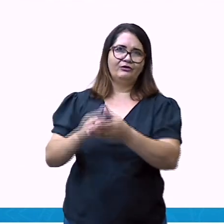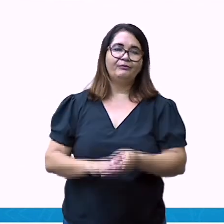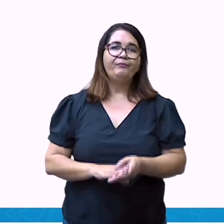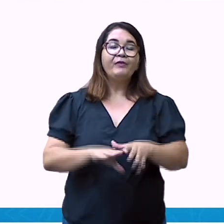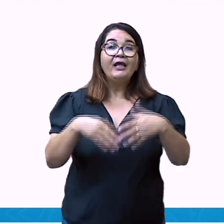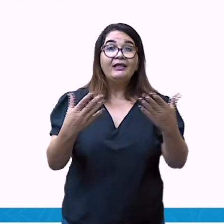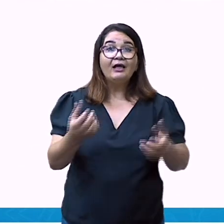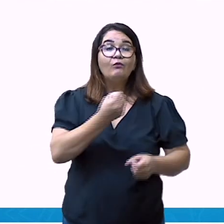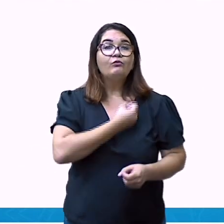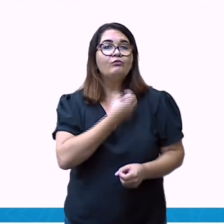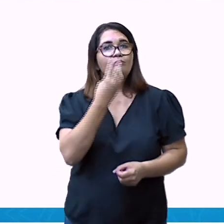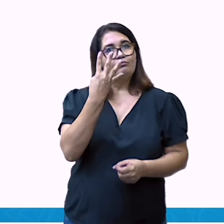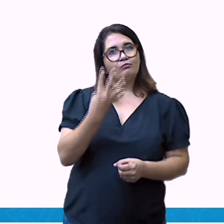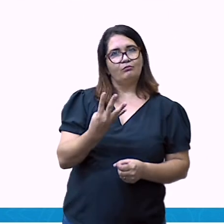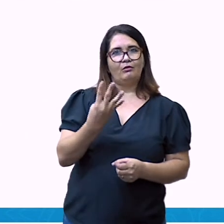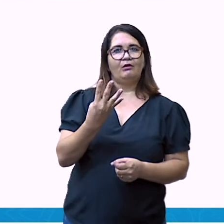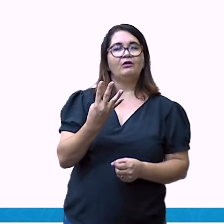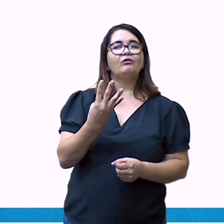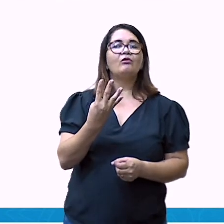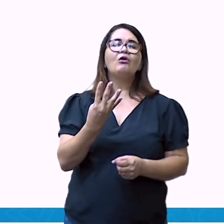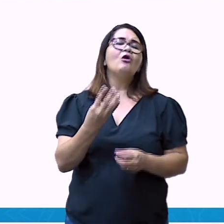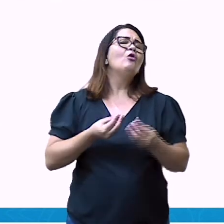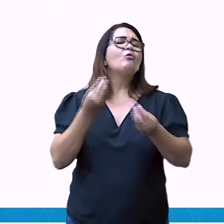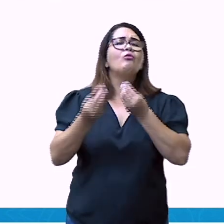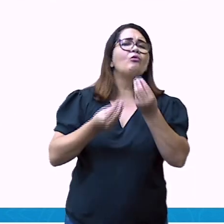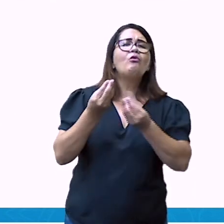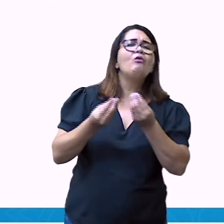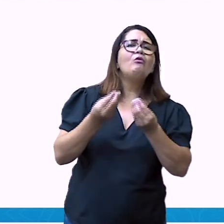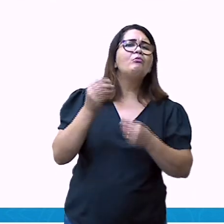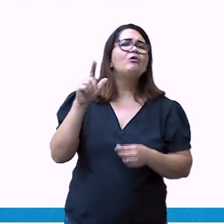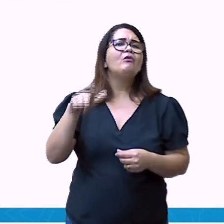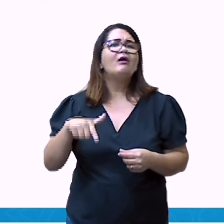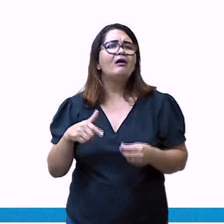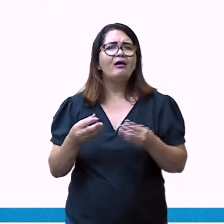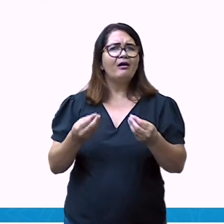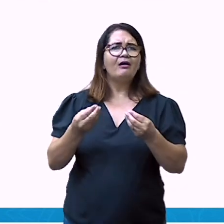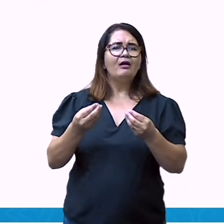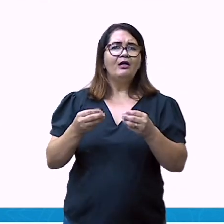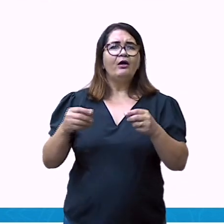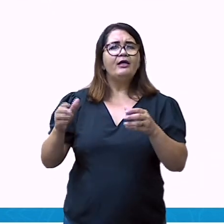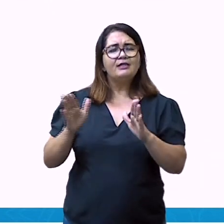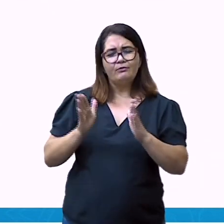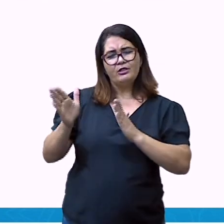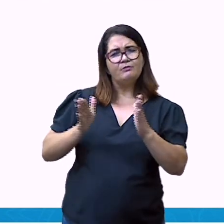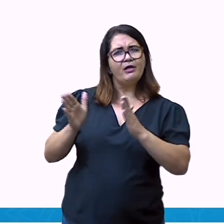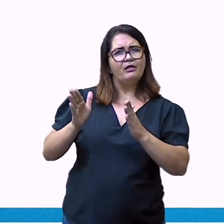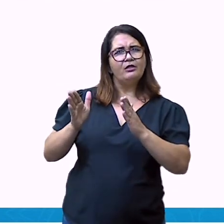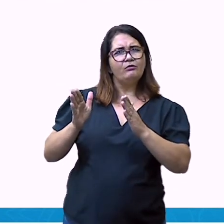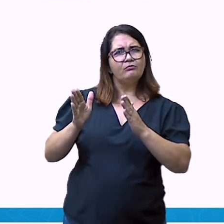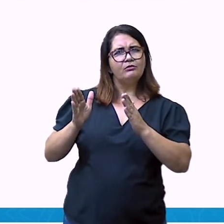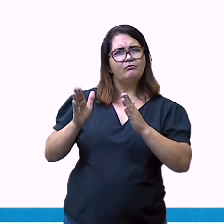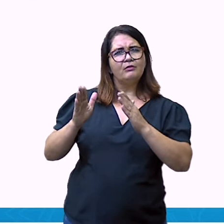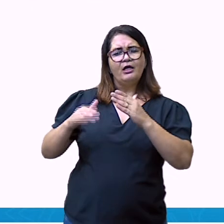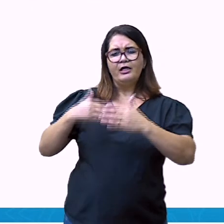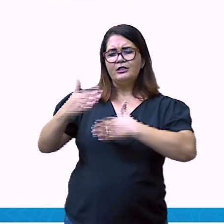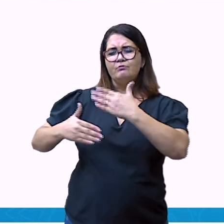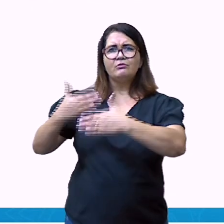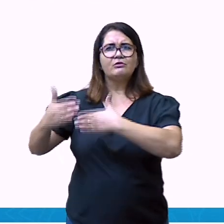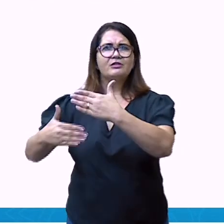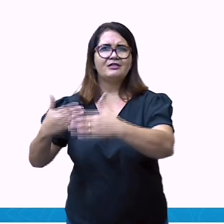A pergunta de número 4 foi como foi o processo de urbanização do Brasil?